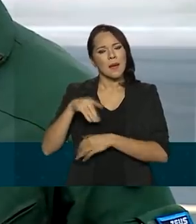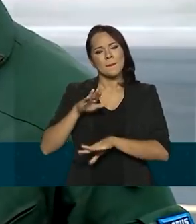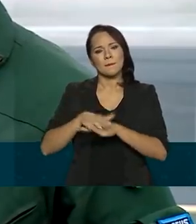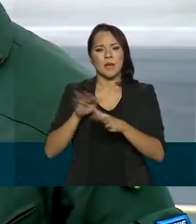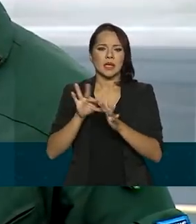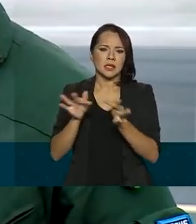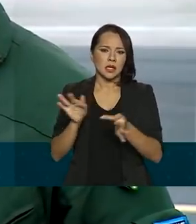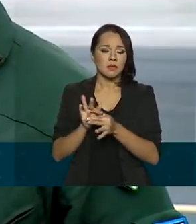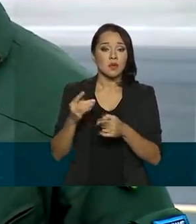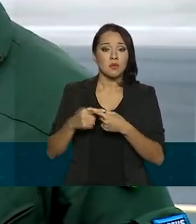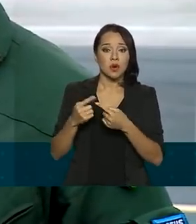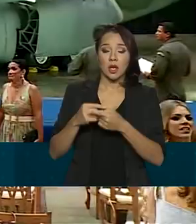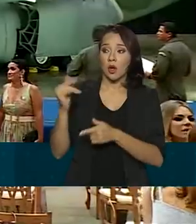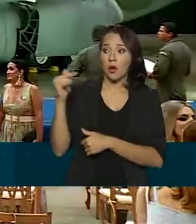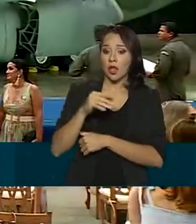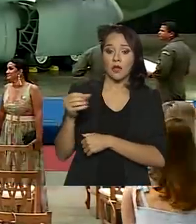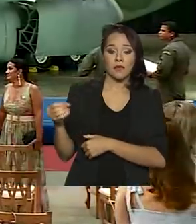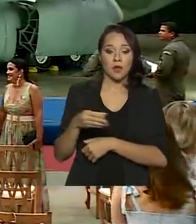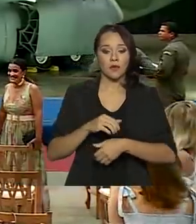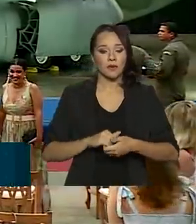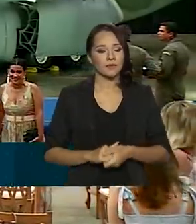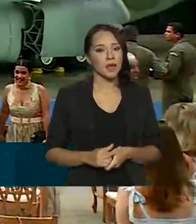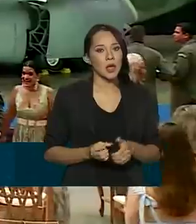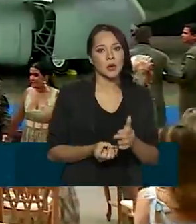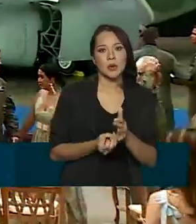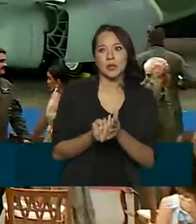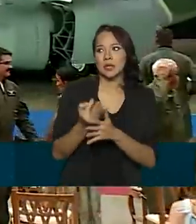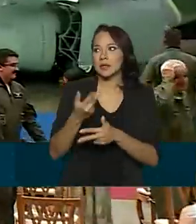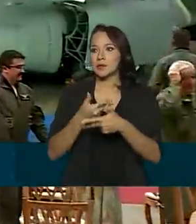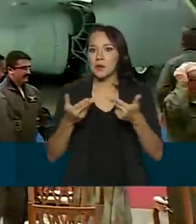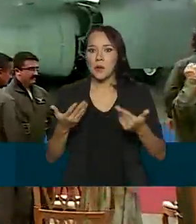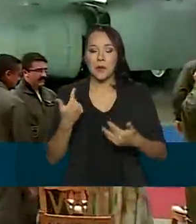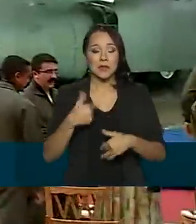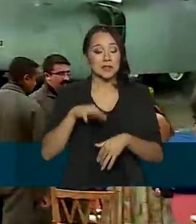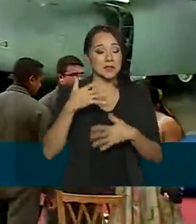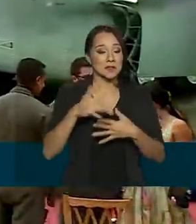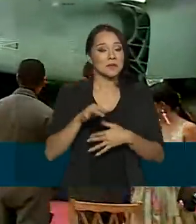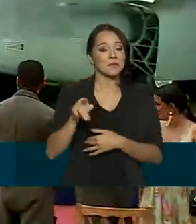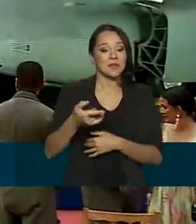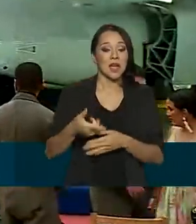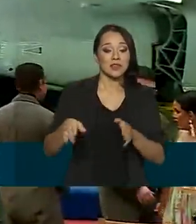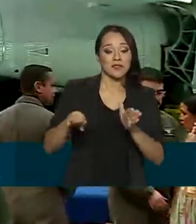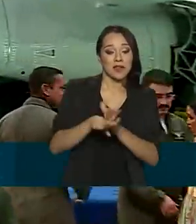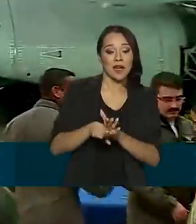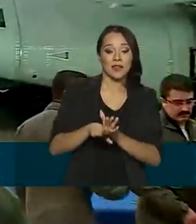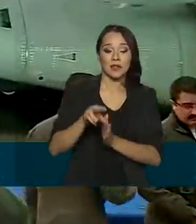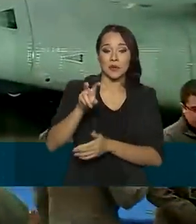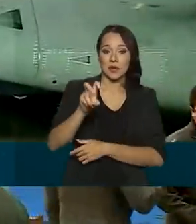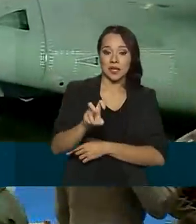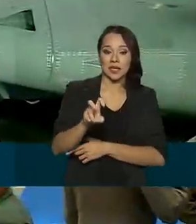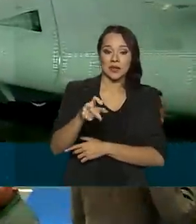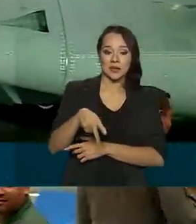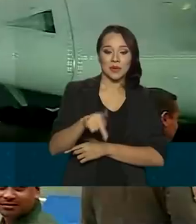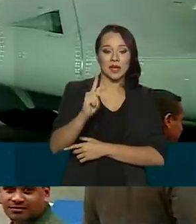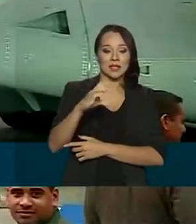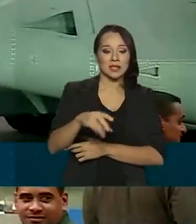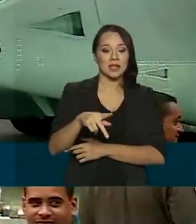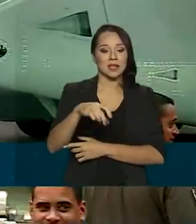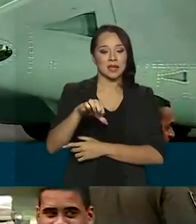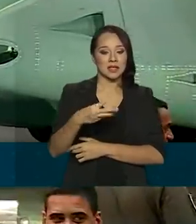simplificada por ser uma aeronave nova. Com tantos atributos e conquistas, a chegada do 5º KC